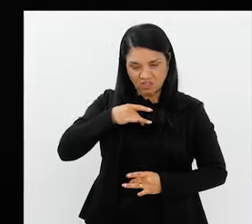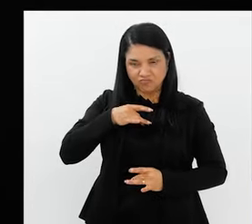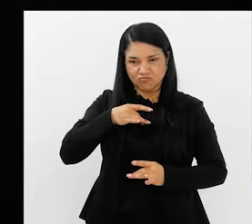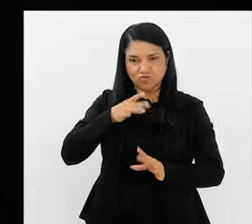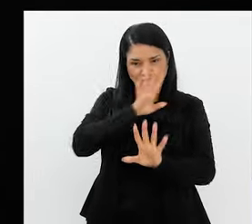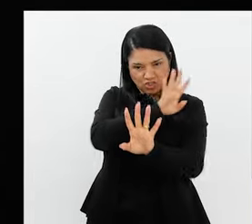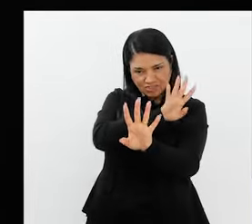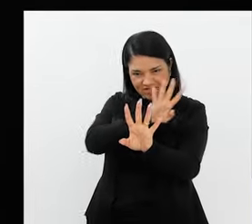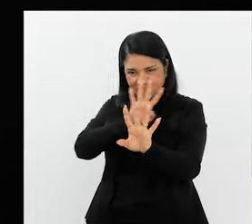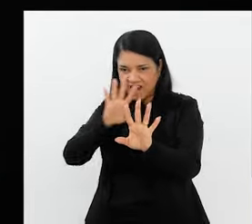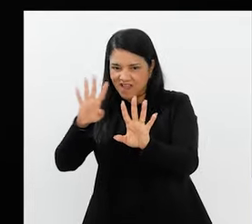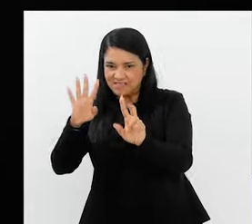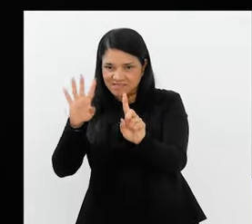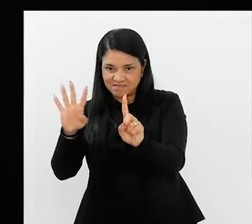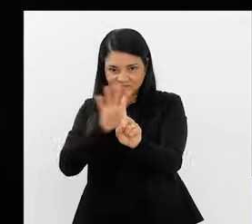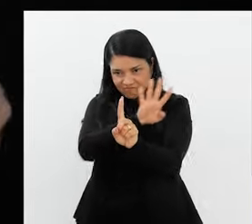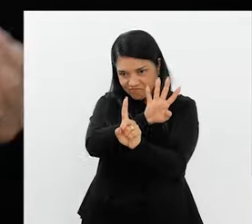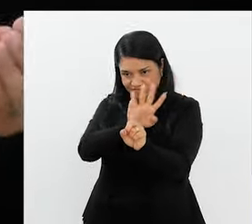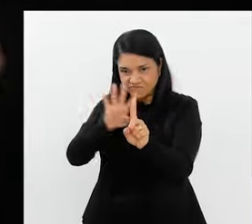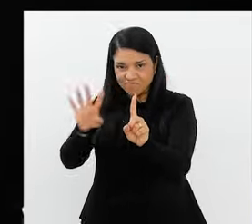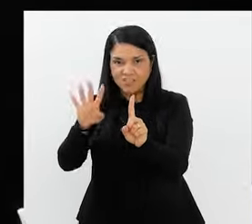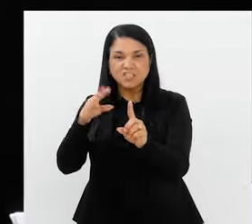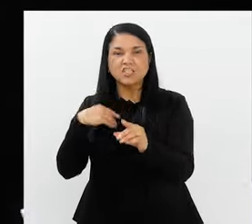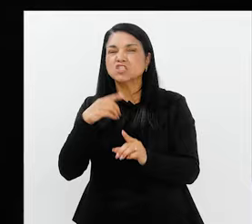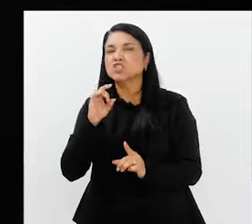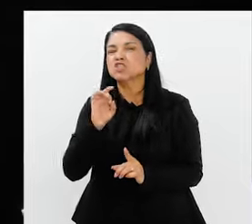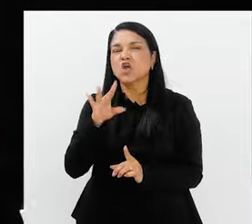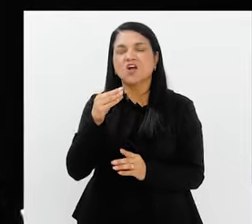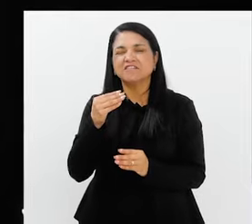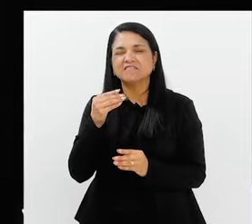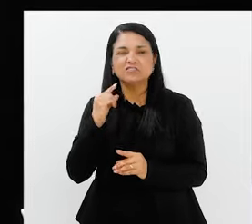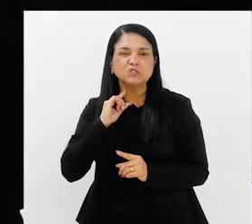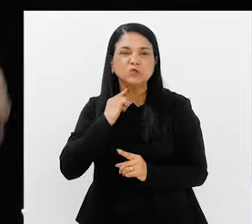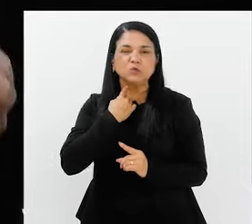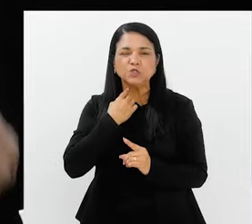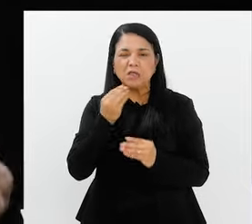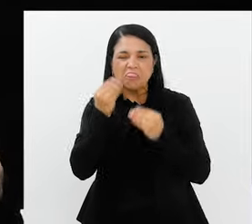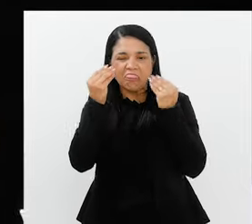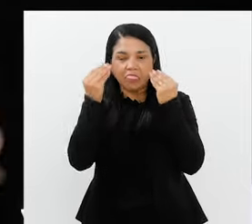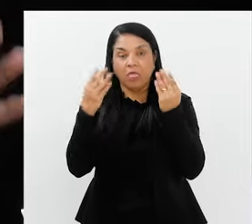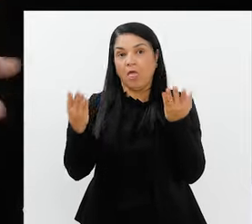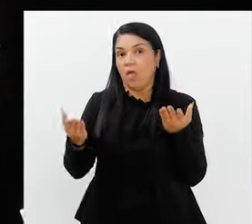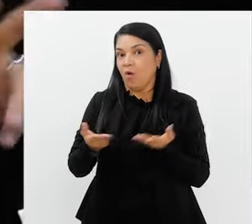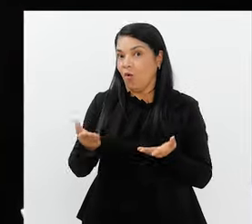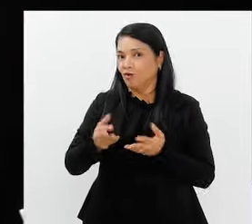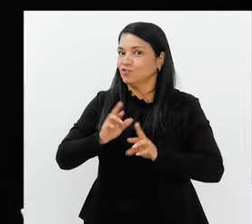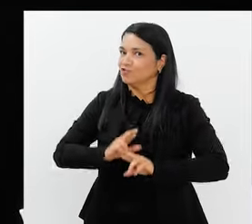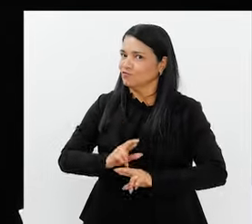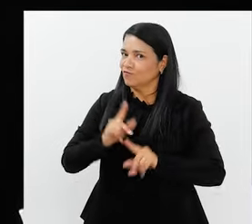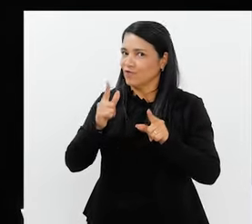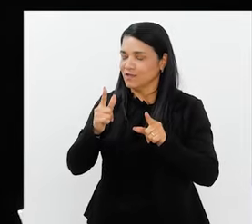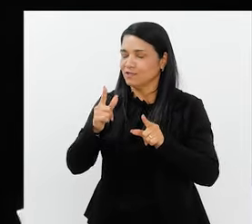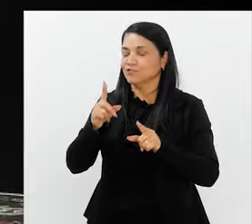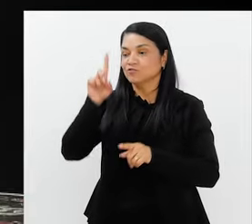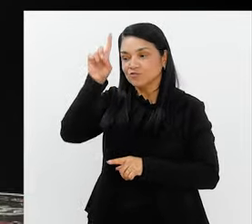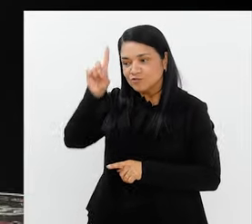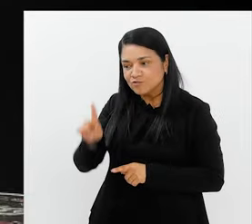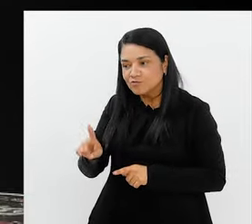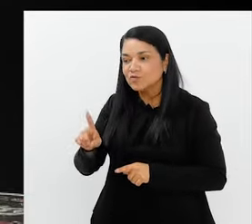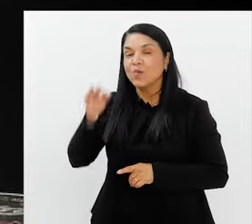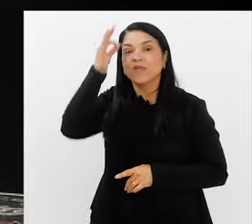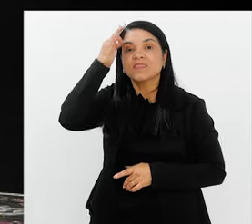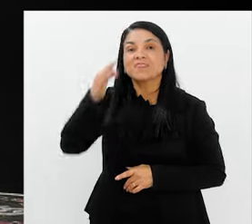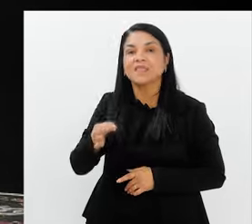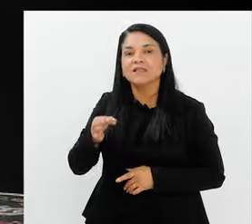sujar a cara deles. Então, assim, hoje os dirigentes entendem que não é sujar a cara. A gente tem um